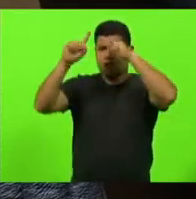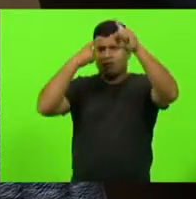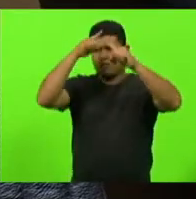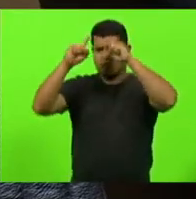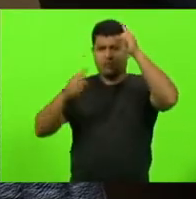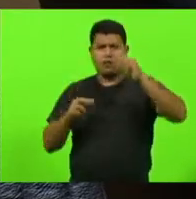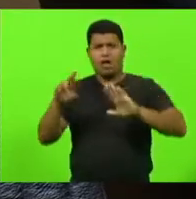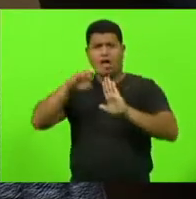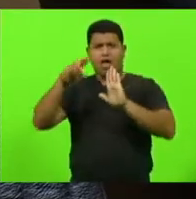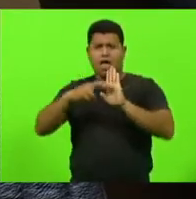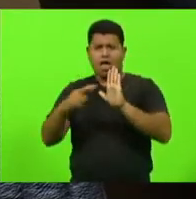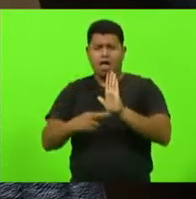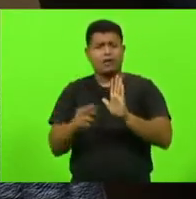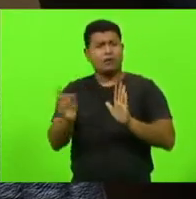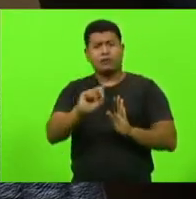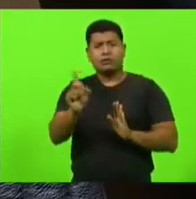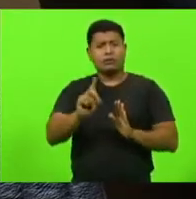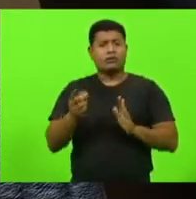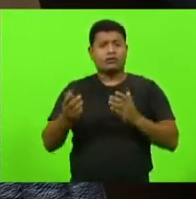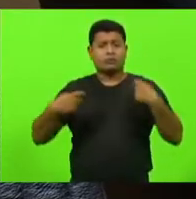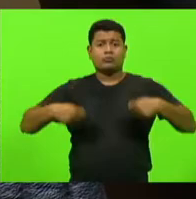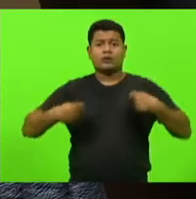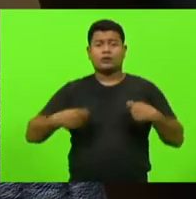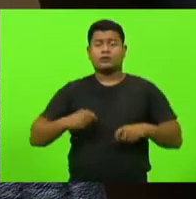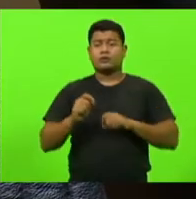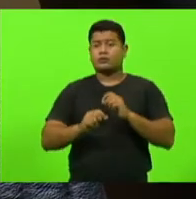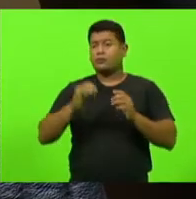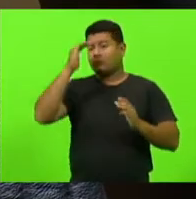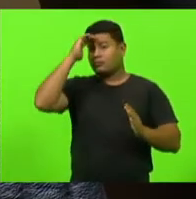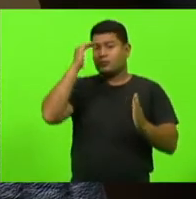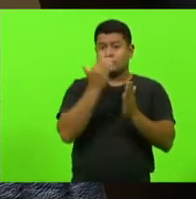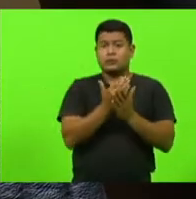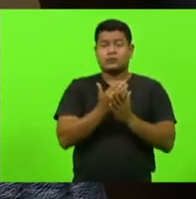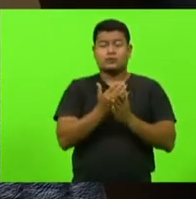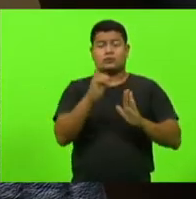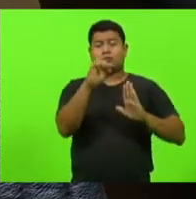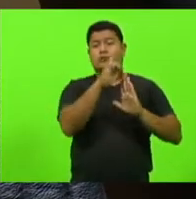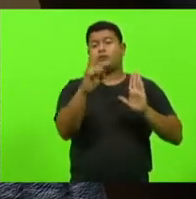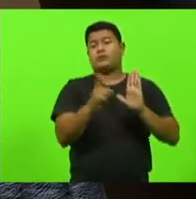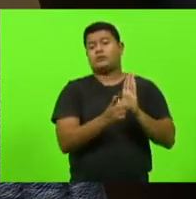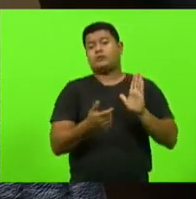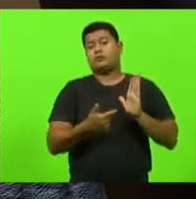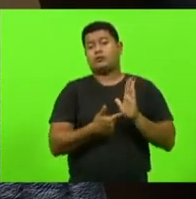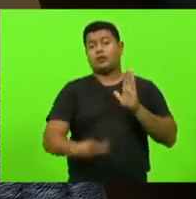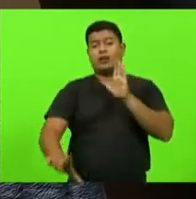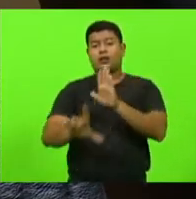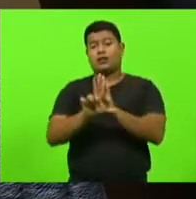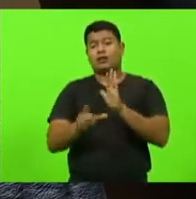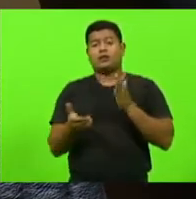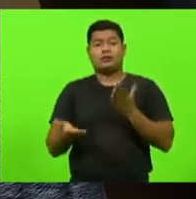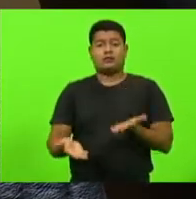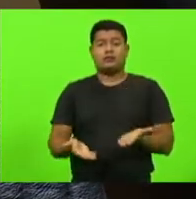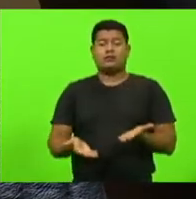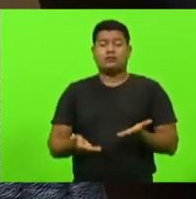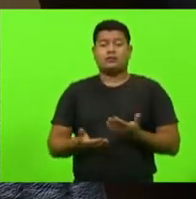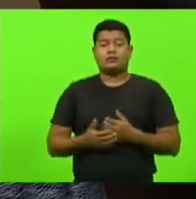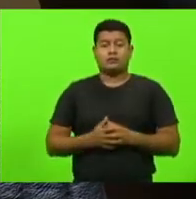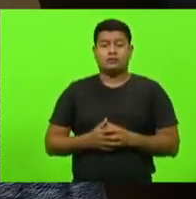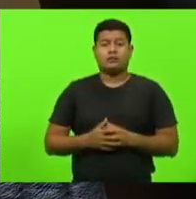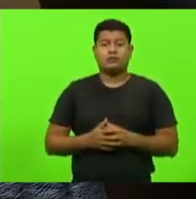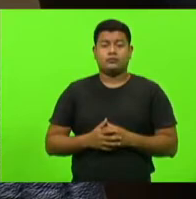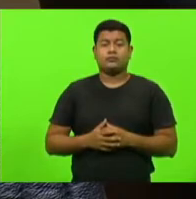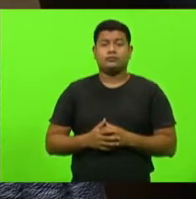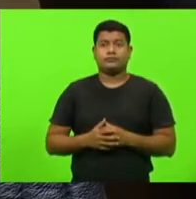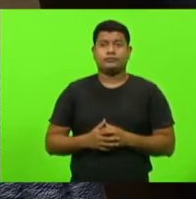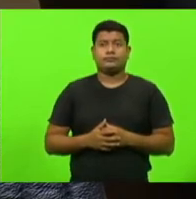o que querem fazer e vão lá e fazem, Eles só podem fazer aquilo que está dentro da lei, aquilo que está dentro do decreto. Inclusive,